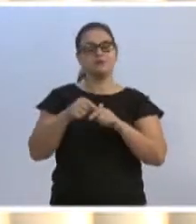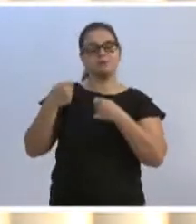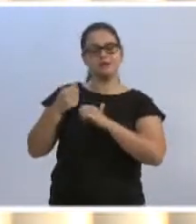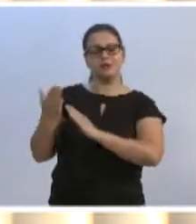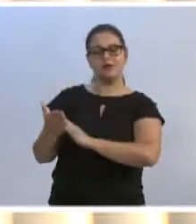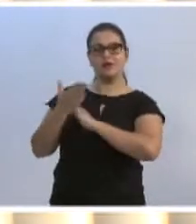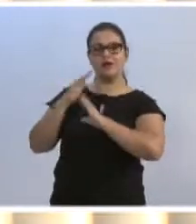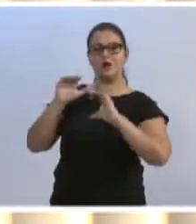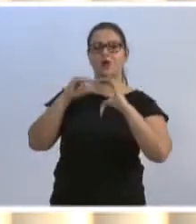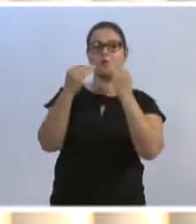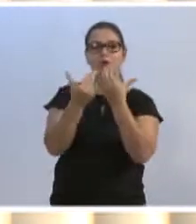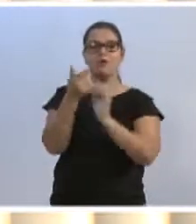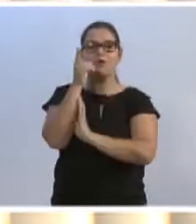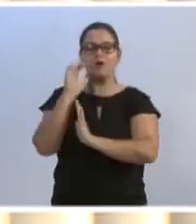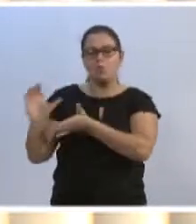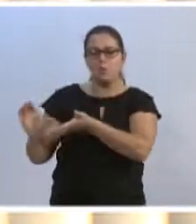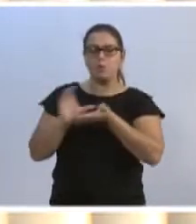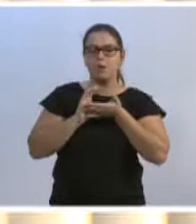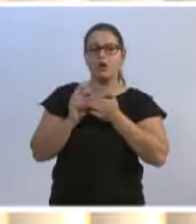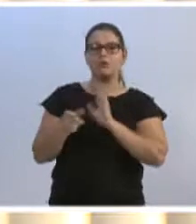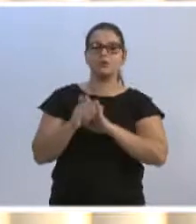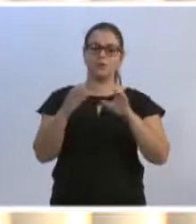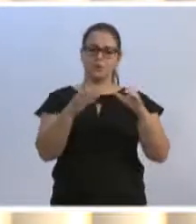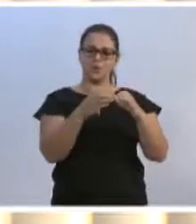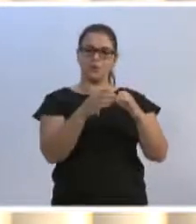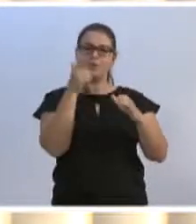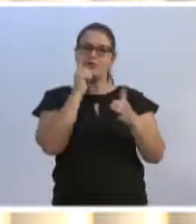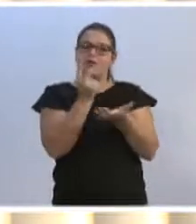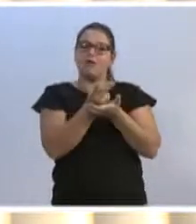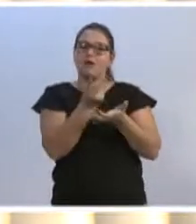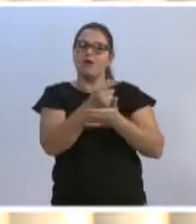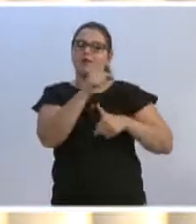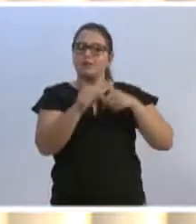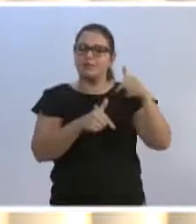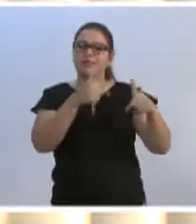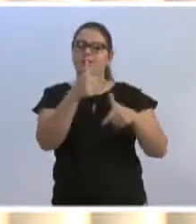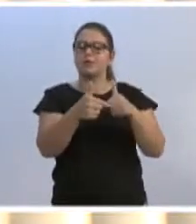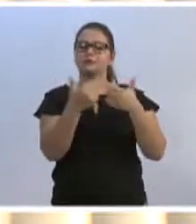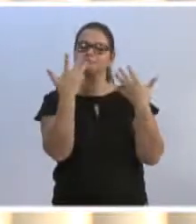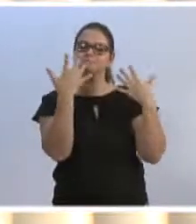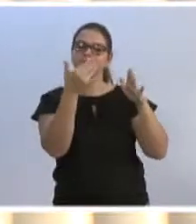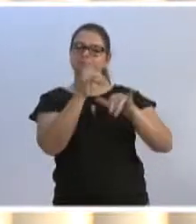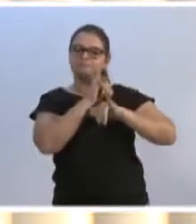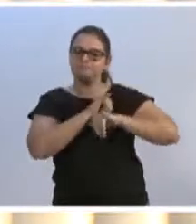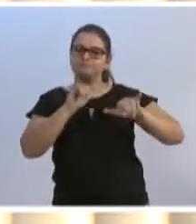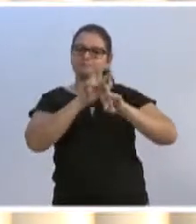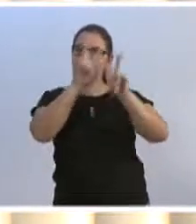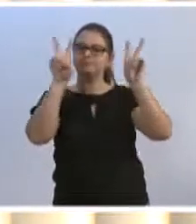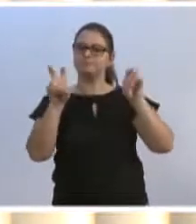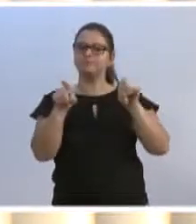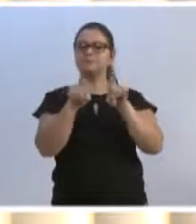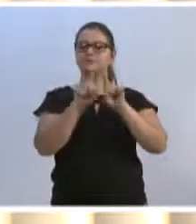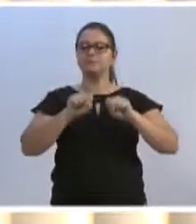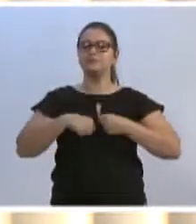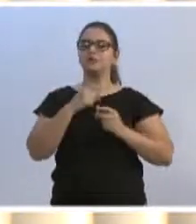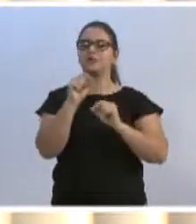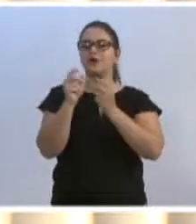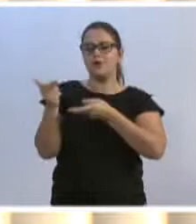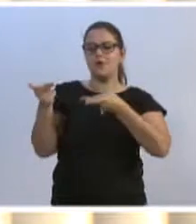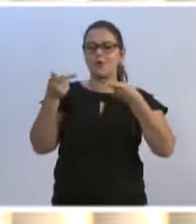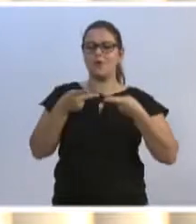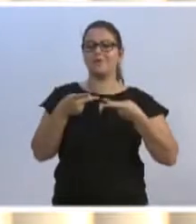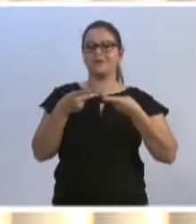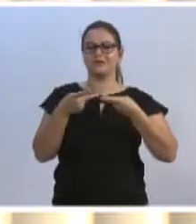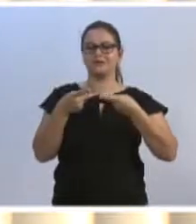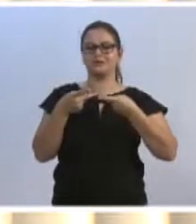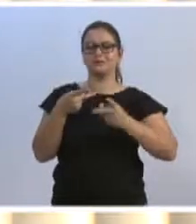comunidade para que possa ter arrecadação, para que as equipes possam continuar os seus trabalhos. Então, parabéns por ter trazido esse tema, e reforço também o convite aqui